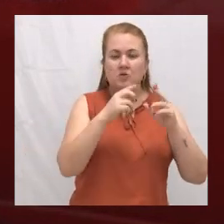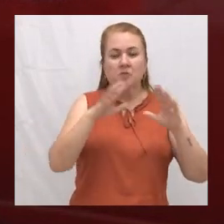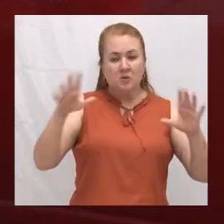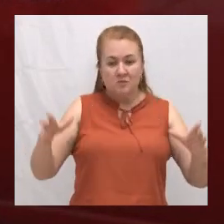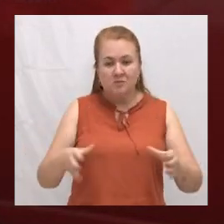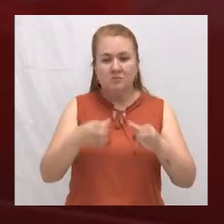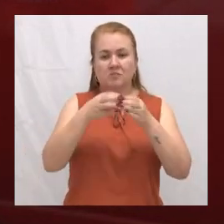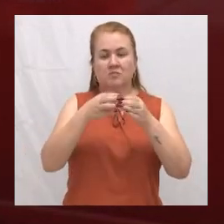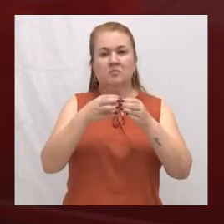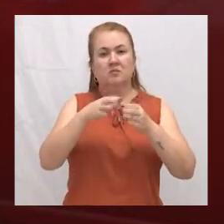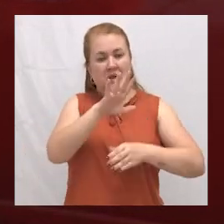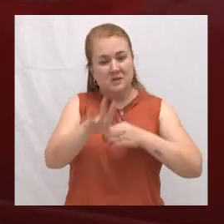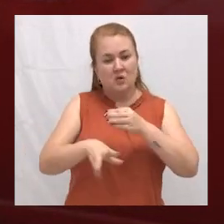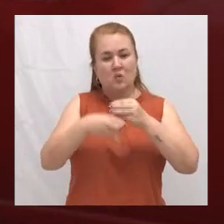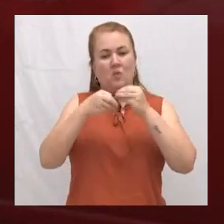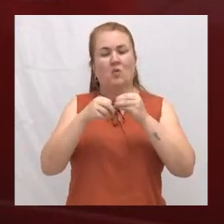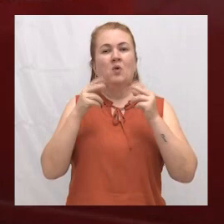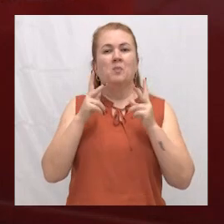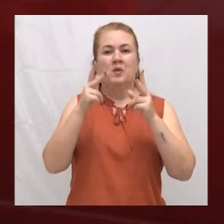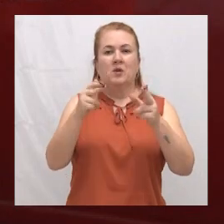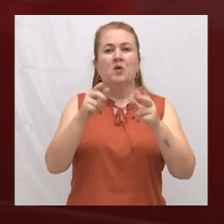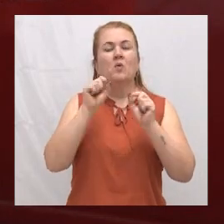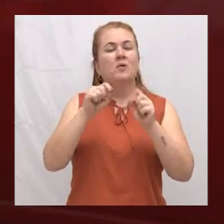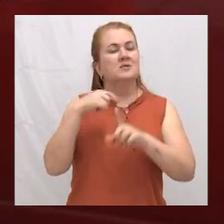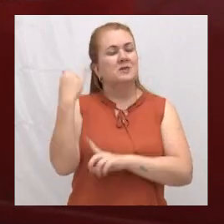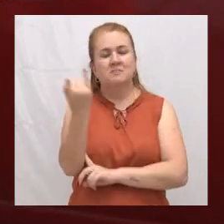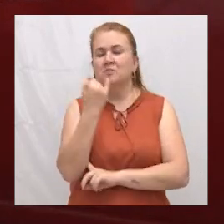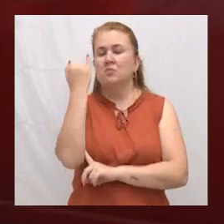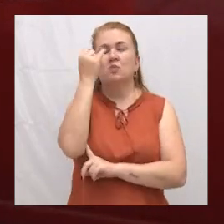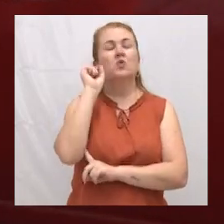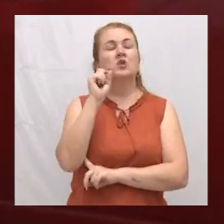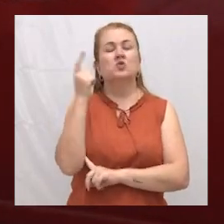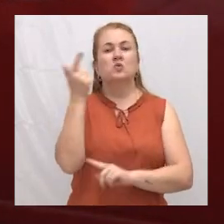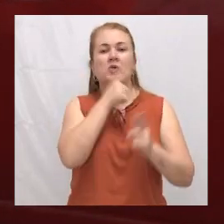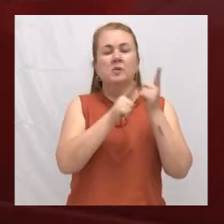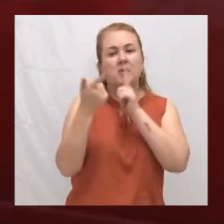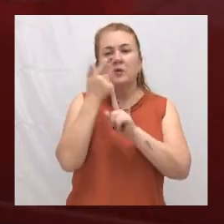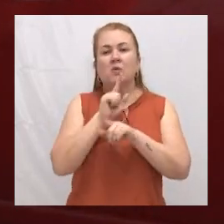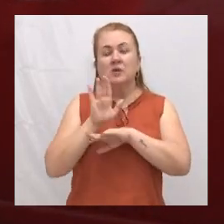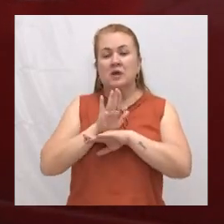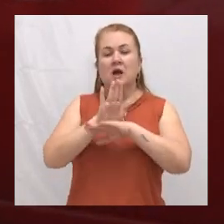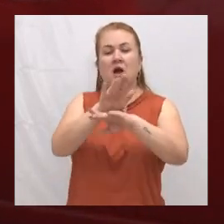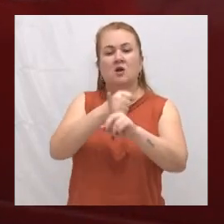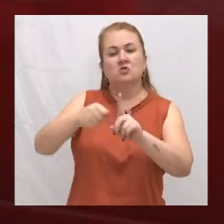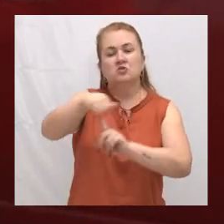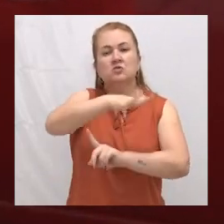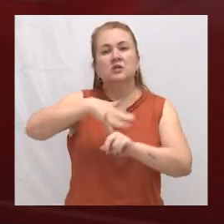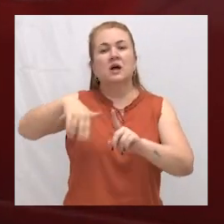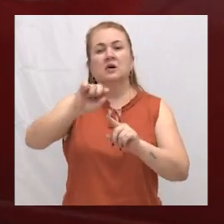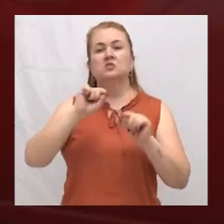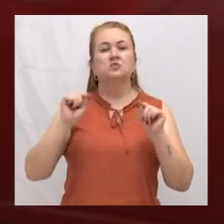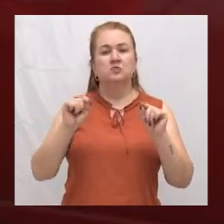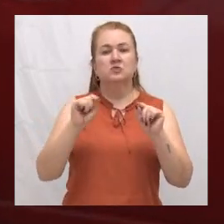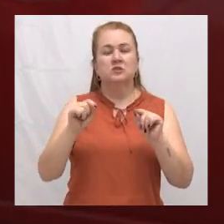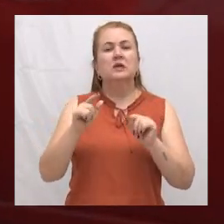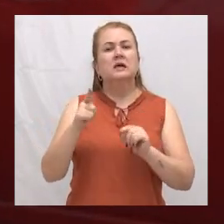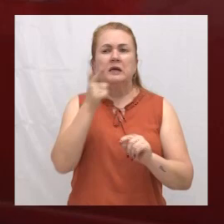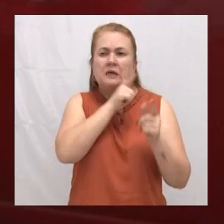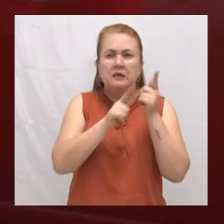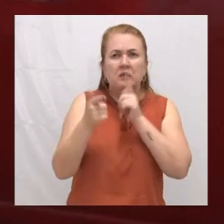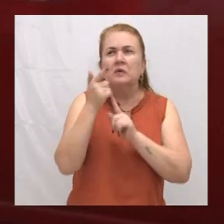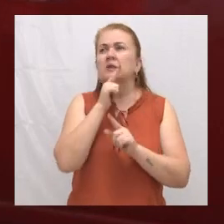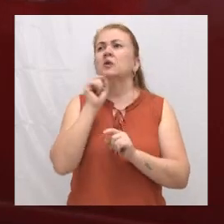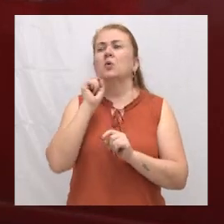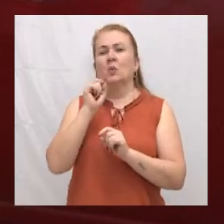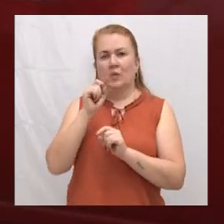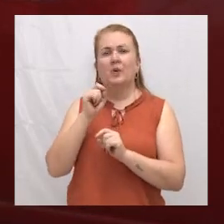E esse complemento é salutar para a comunidade, que tem tido o